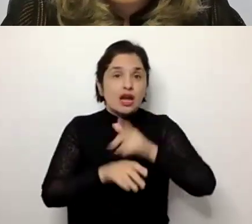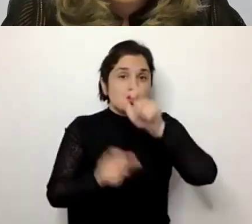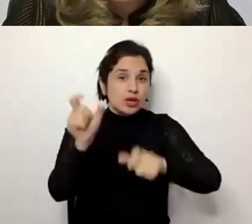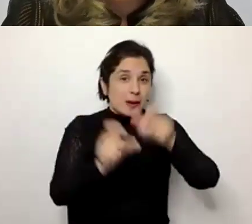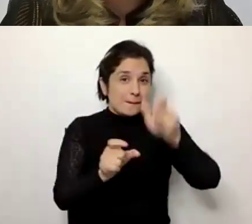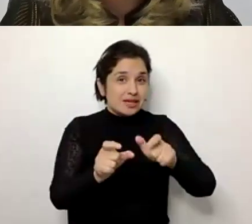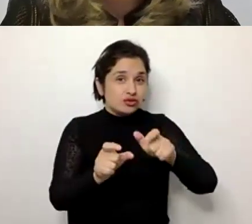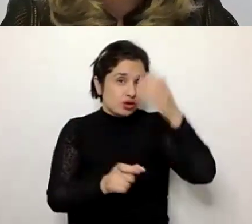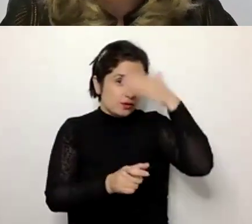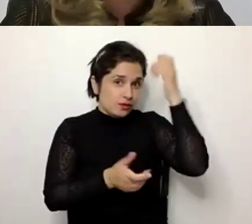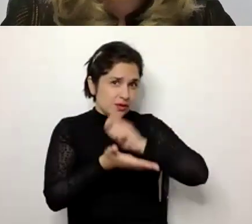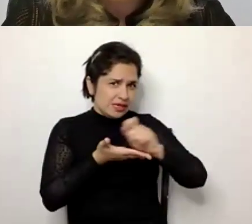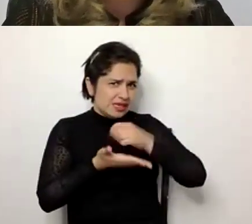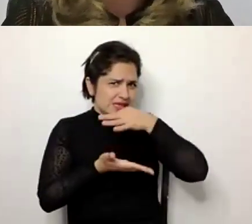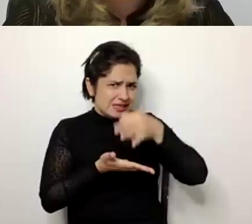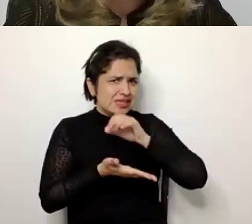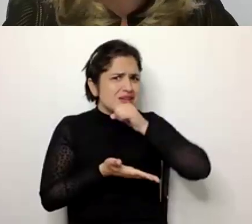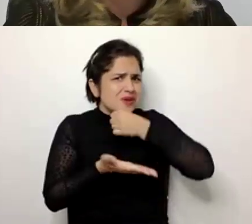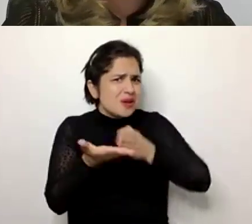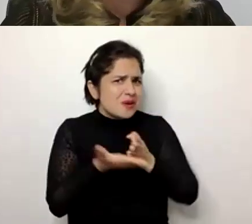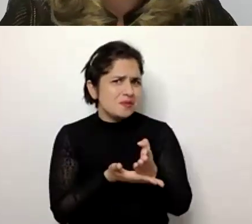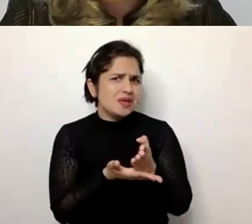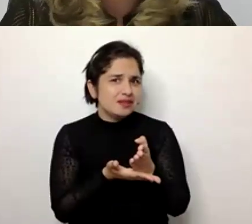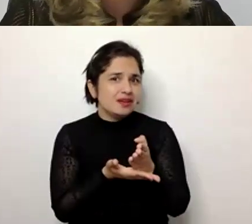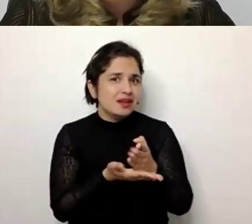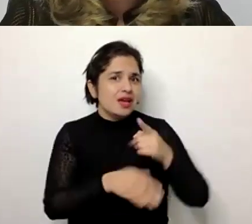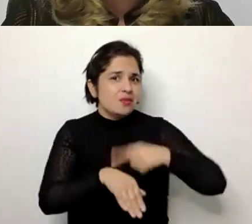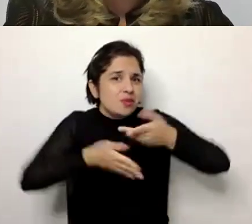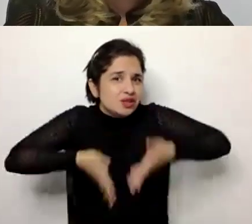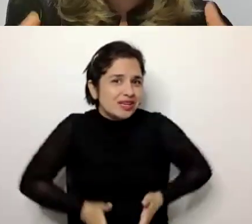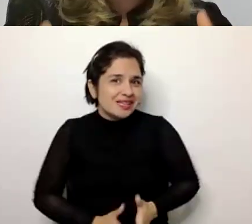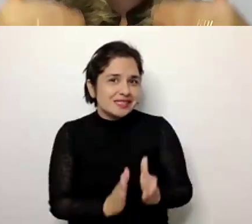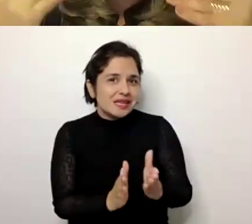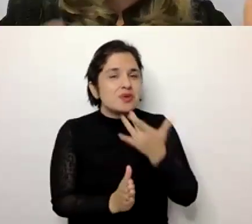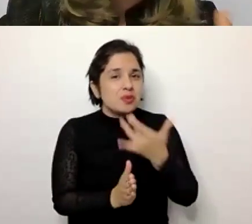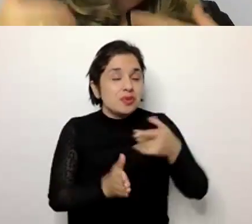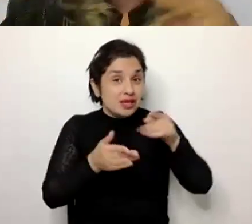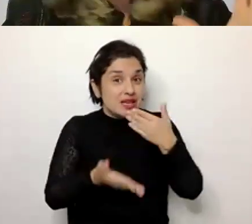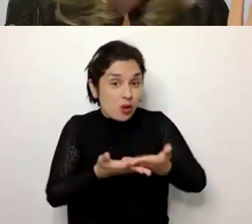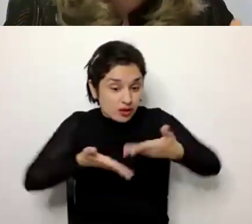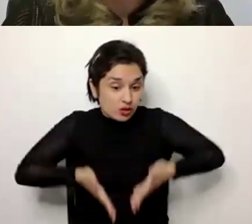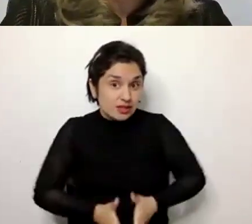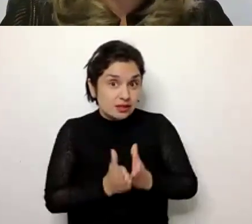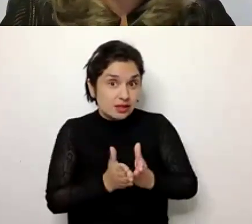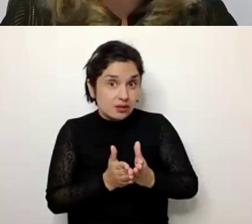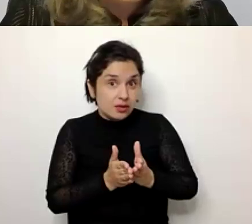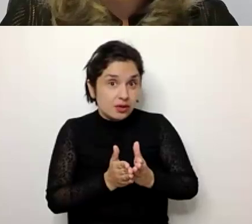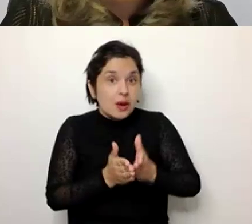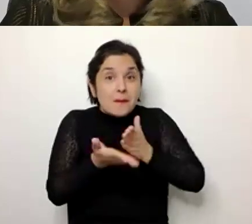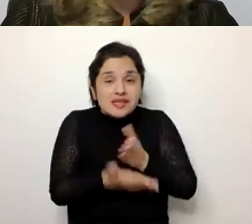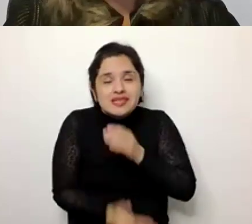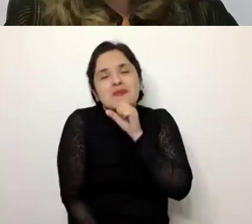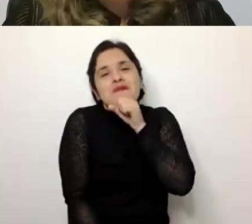dizem, inclusive, que o envelhecimento começa a acontecer a partir do momento que nascemos, porque a partir do momento que nascemos já começamos a